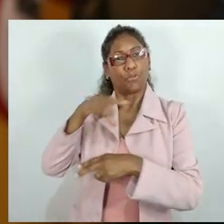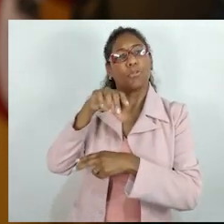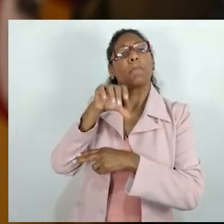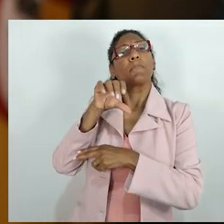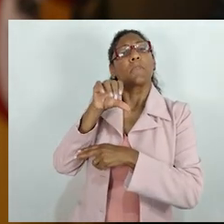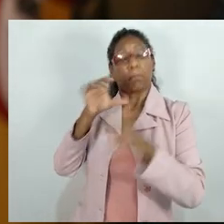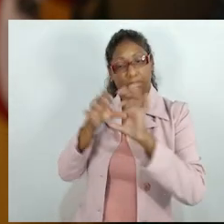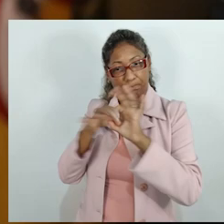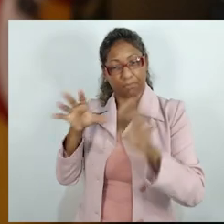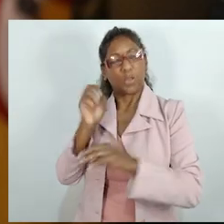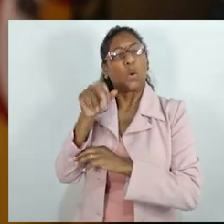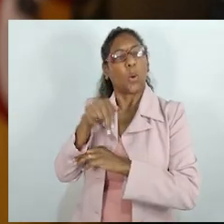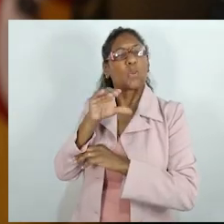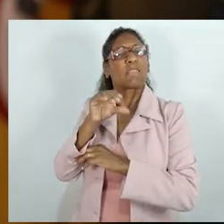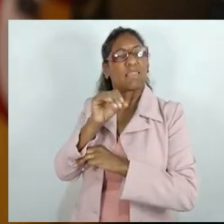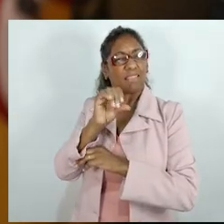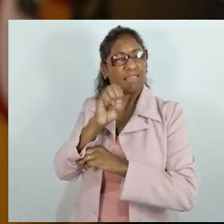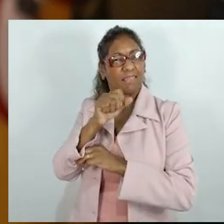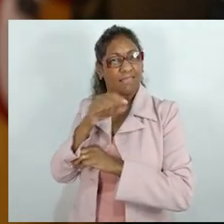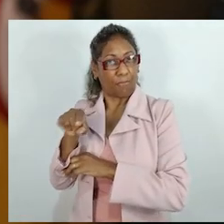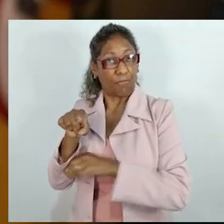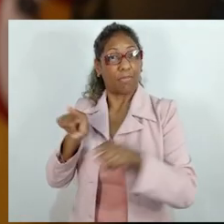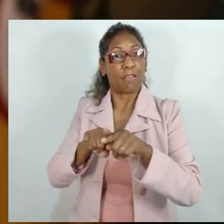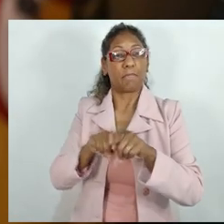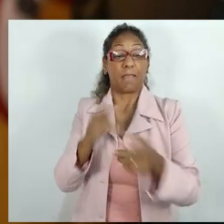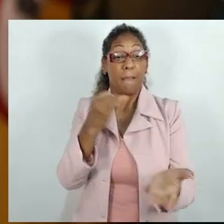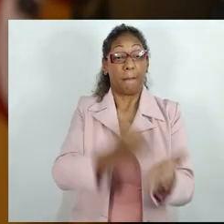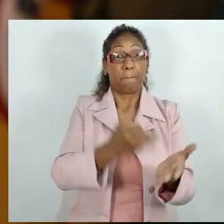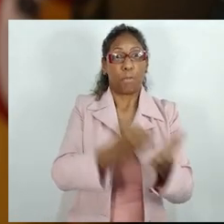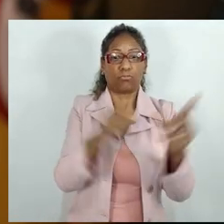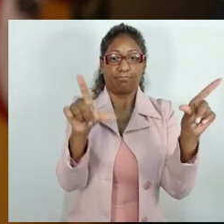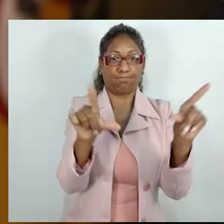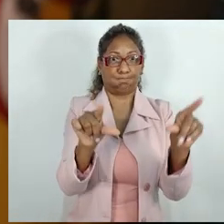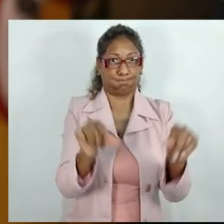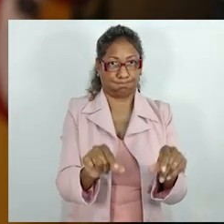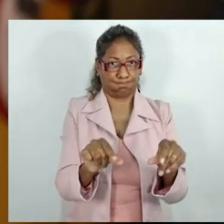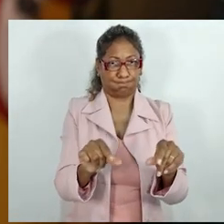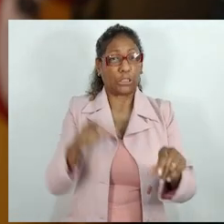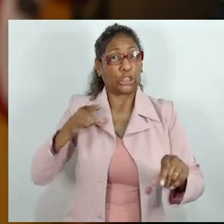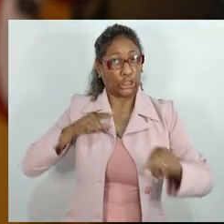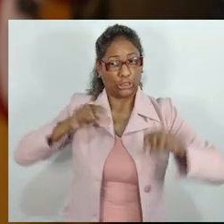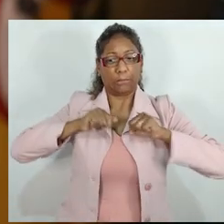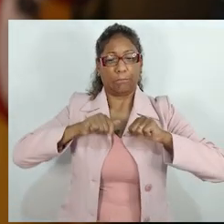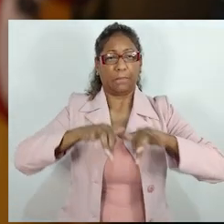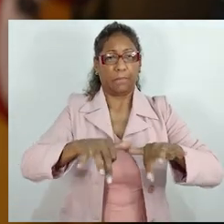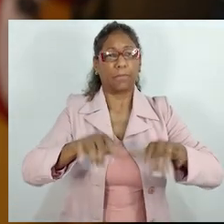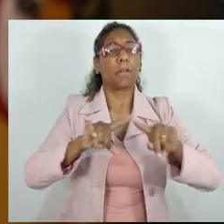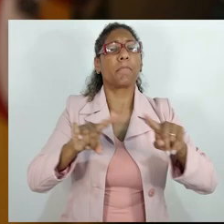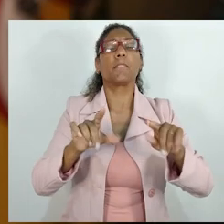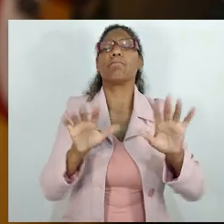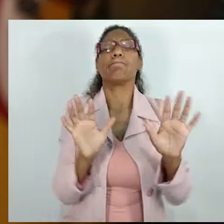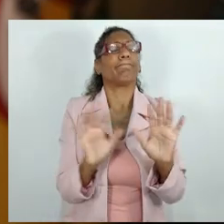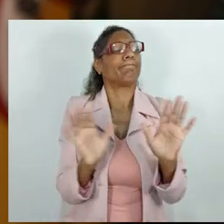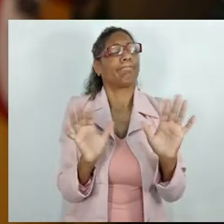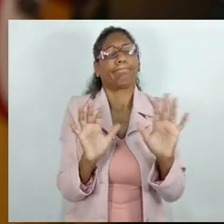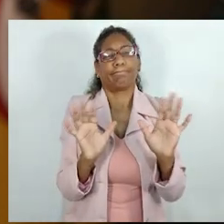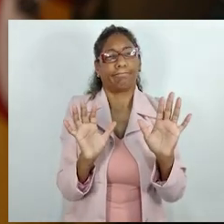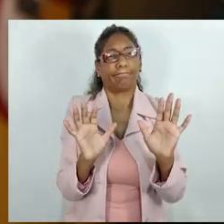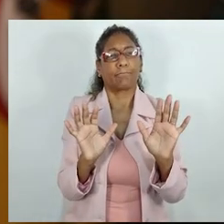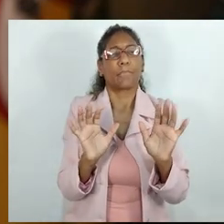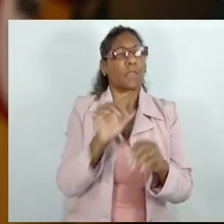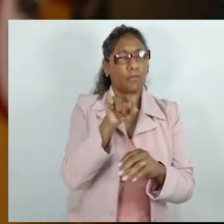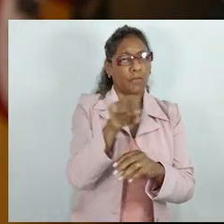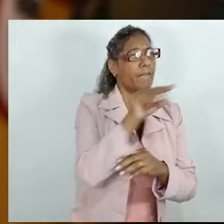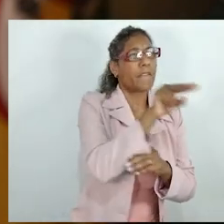privado e demos início a uma redução gradual de impostos, mesmo em meio a uma pandemia. Olha, não tem